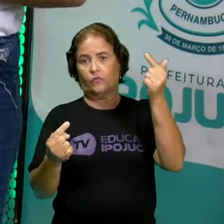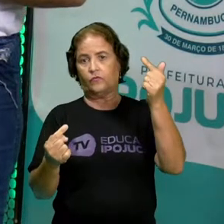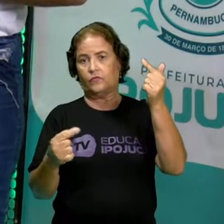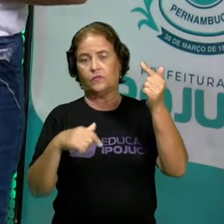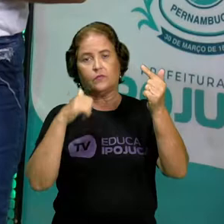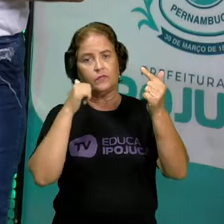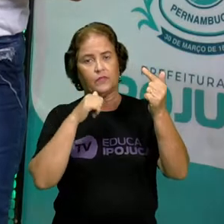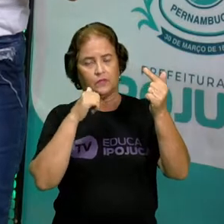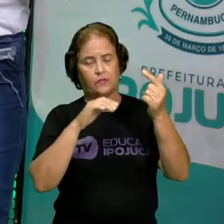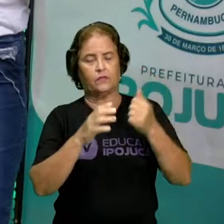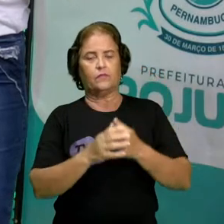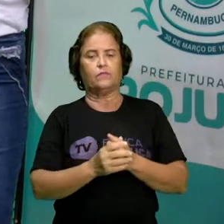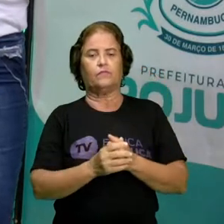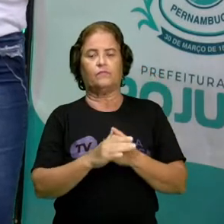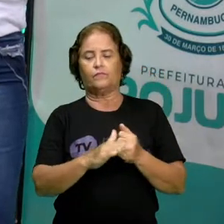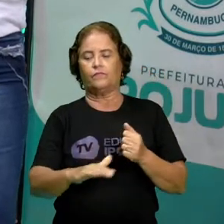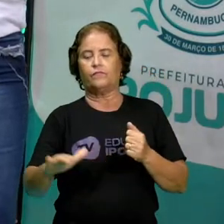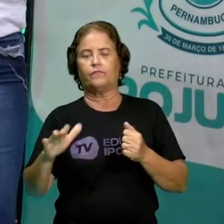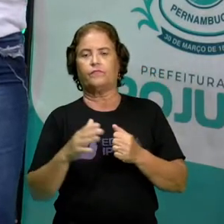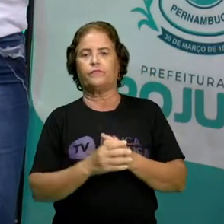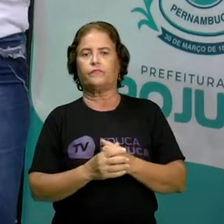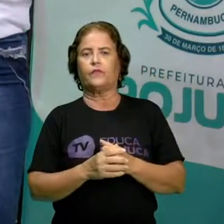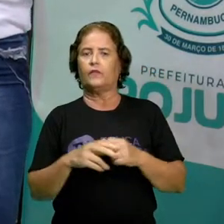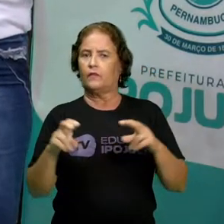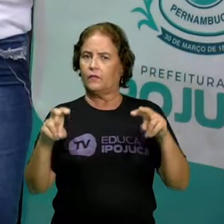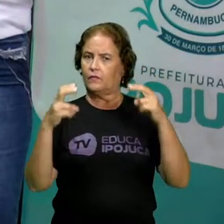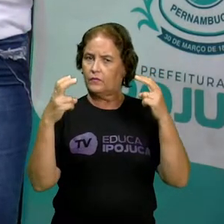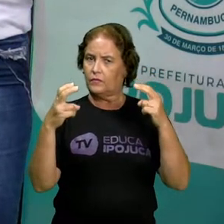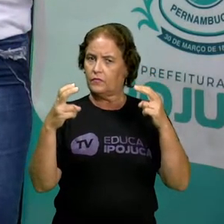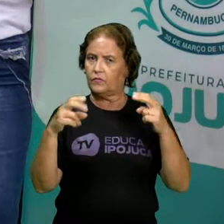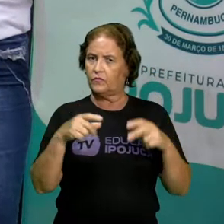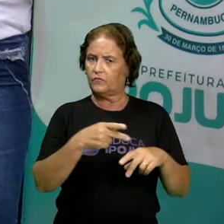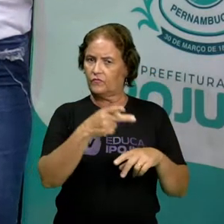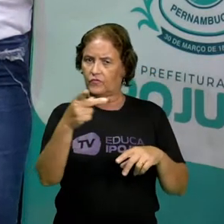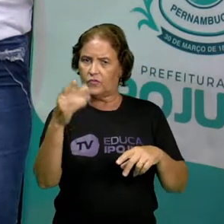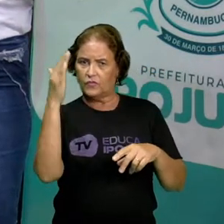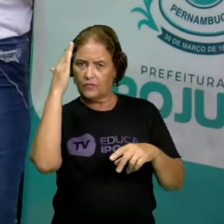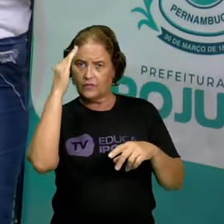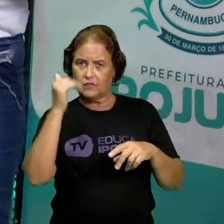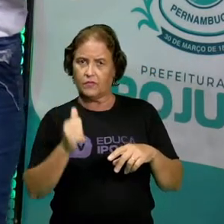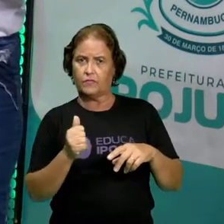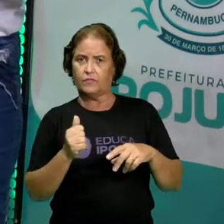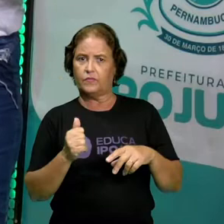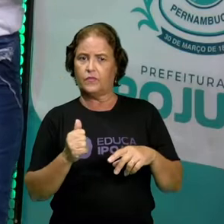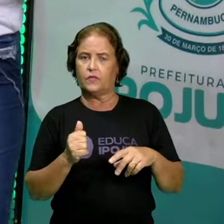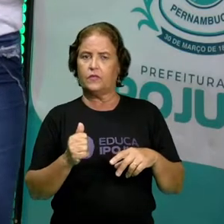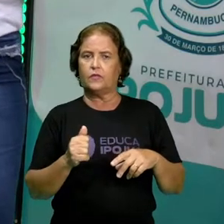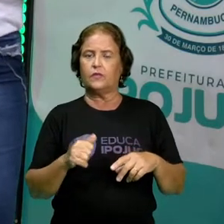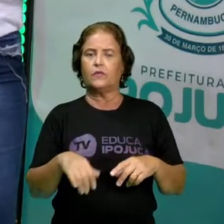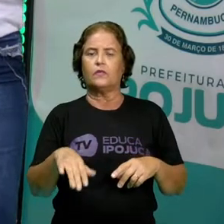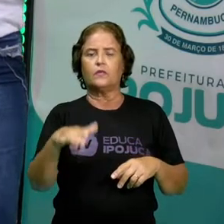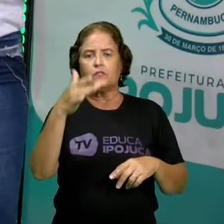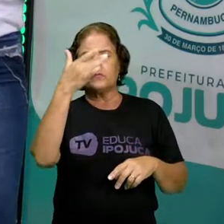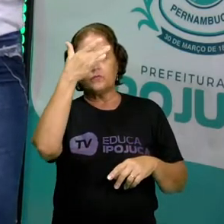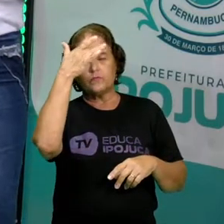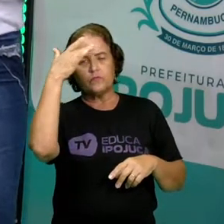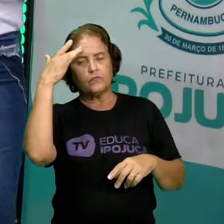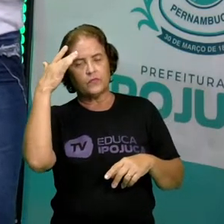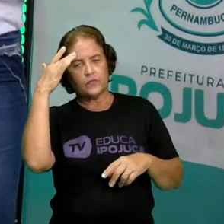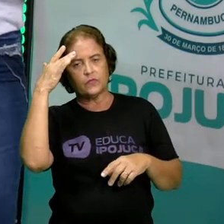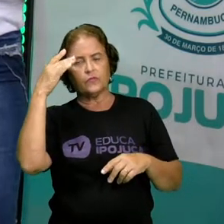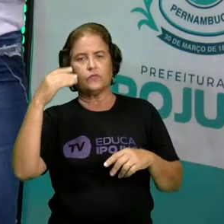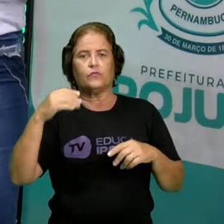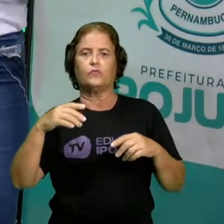Então, vocês sabiam, crianças, que os seres humanos, eles